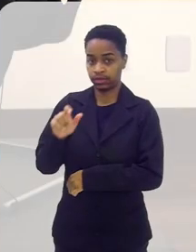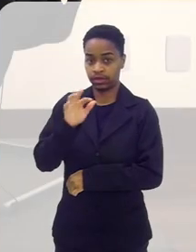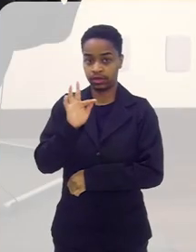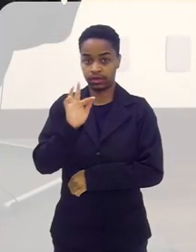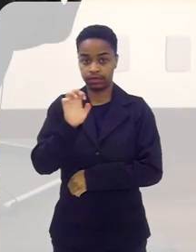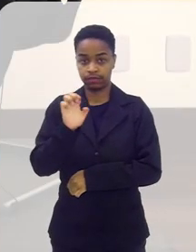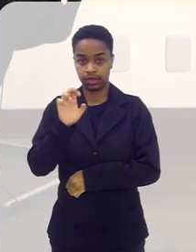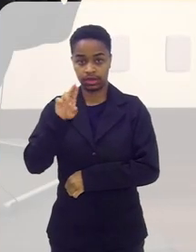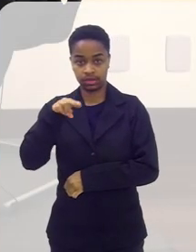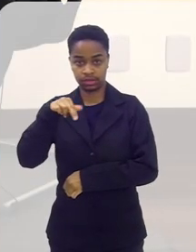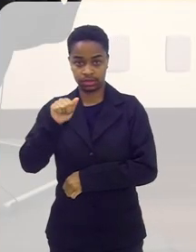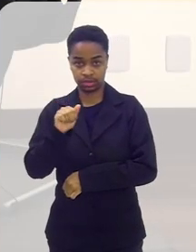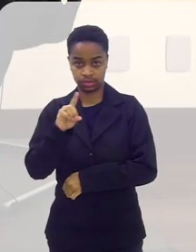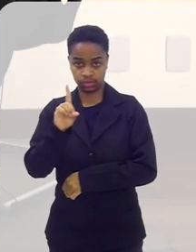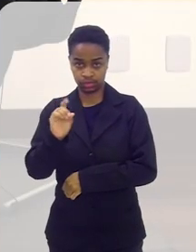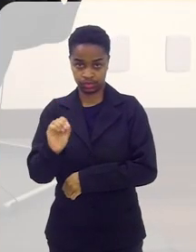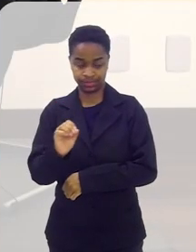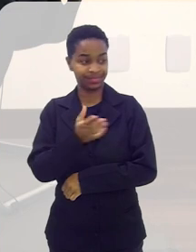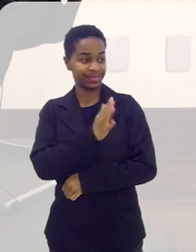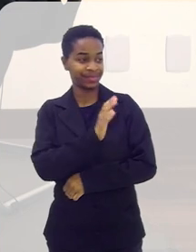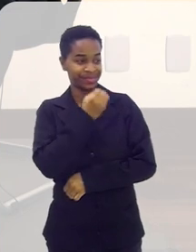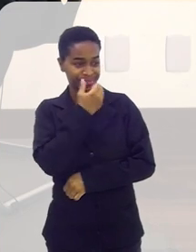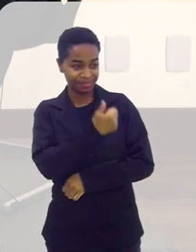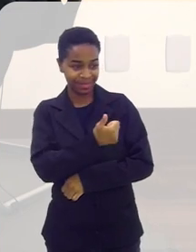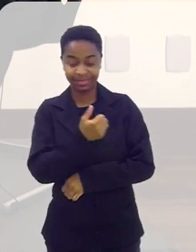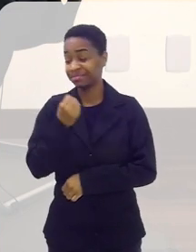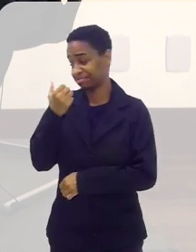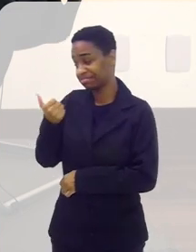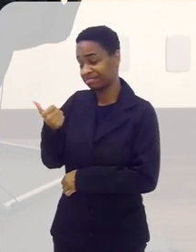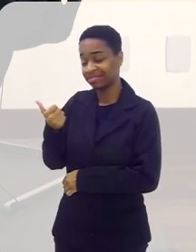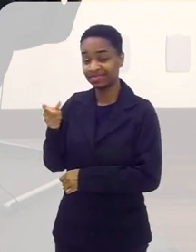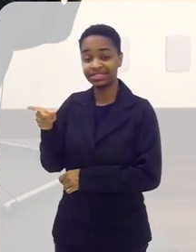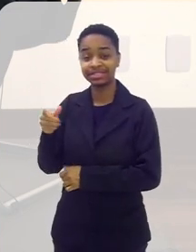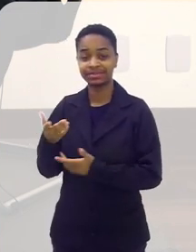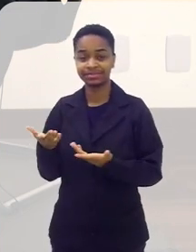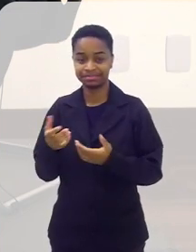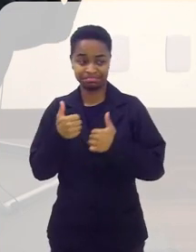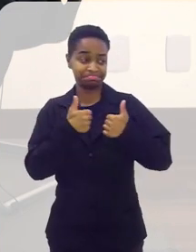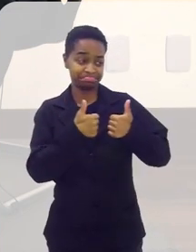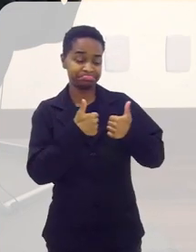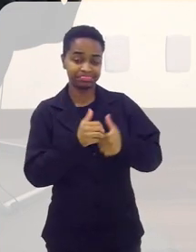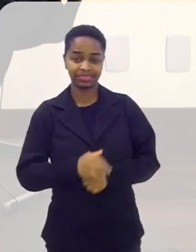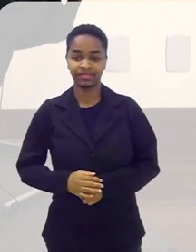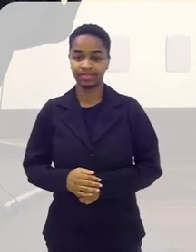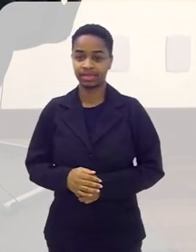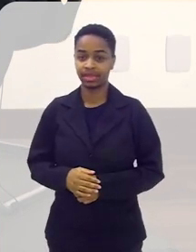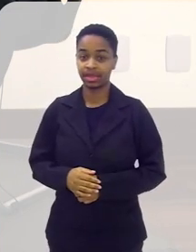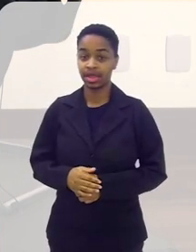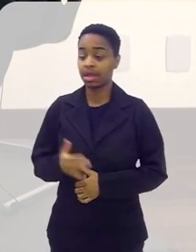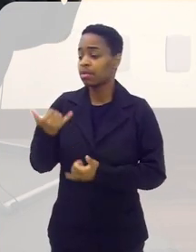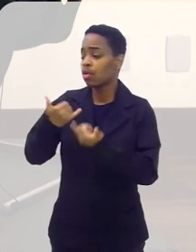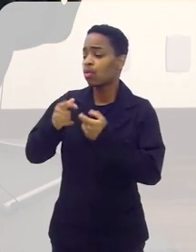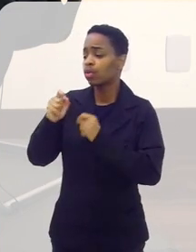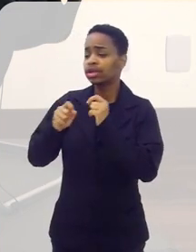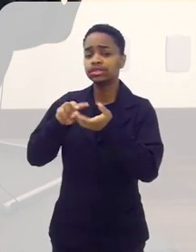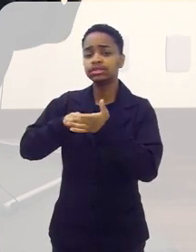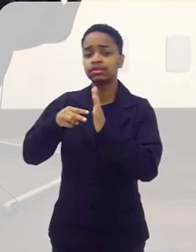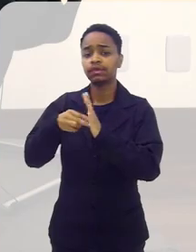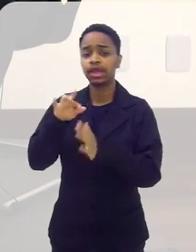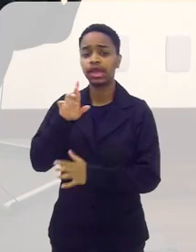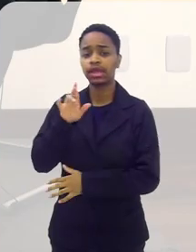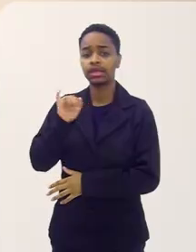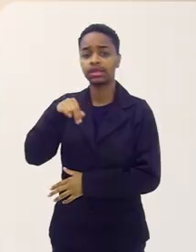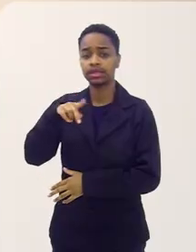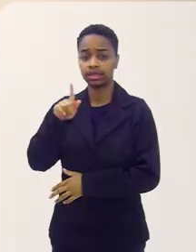Costa, da RING. Olá, Luzia, tudo bom? Tudo, e você? Tranquilo. Só conta pra gente o que é a RING.